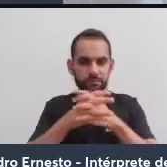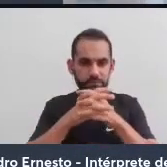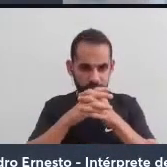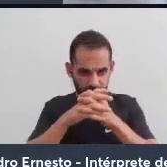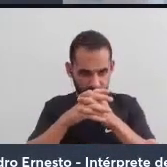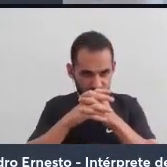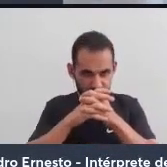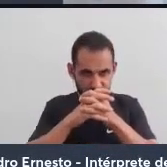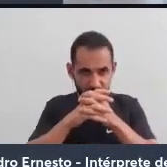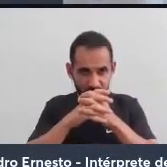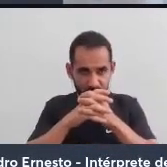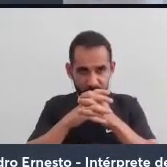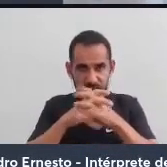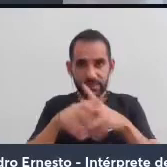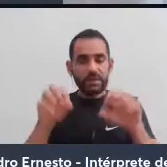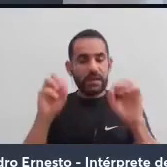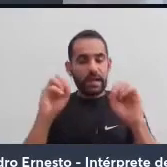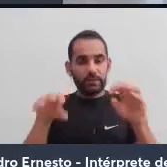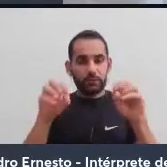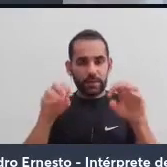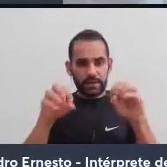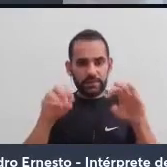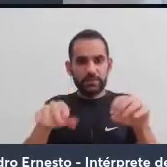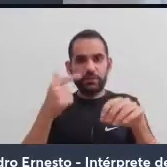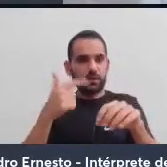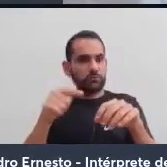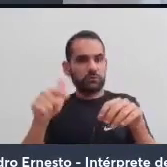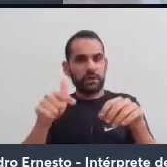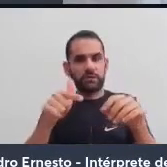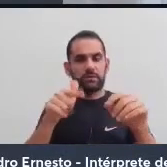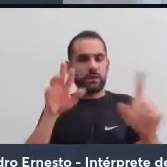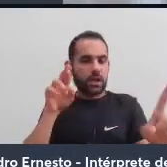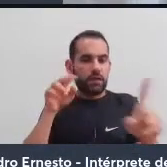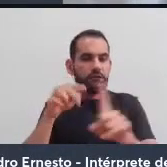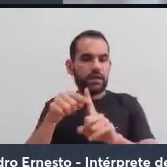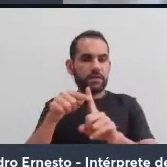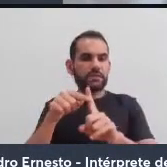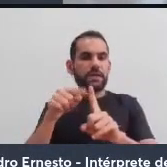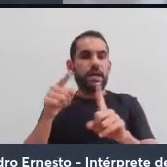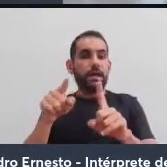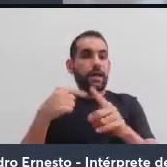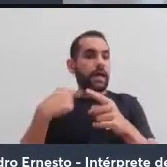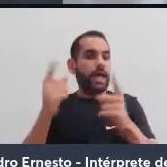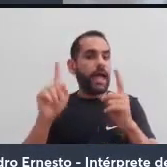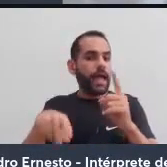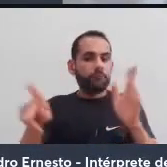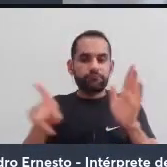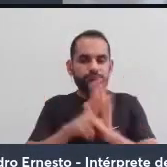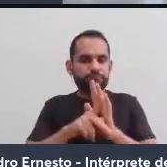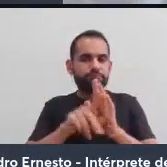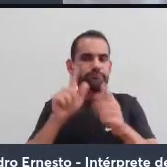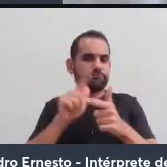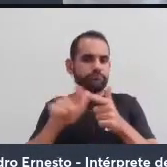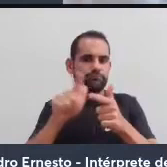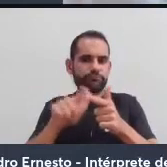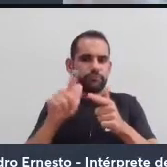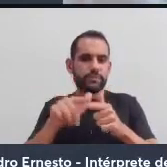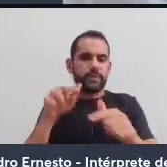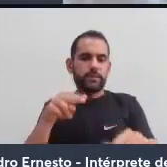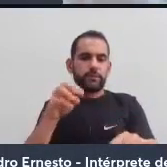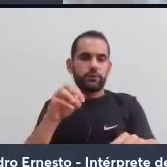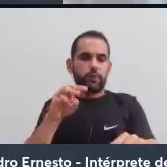essa educação sem fundamento, que do meu ponto de vista implica justamente em um nomadismo